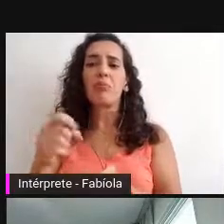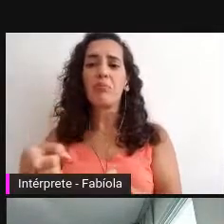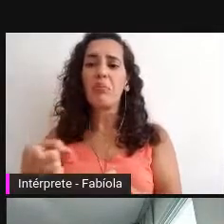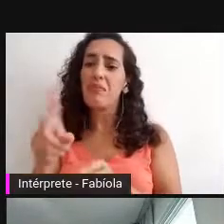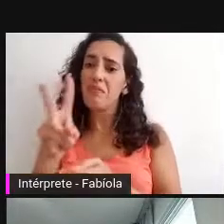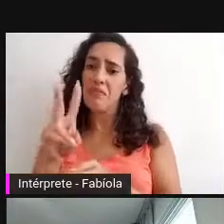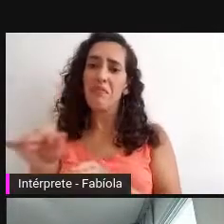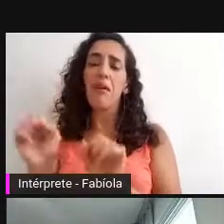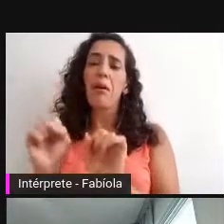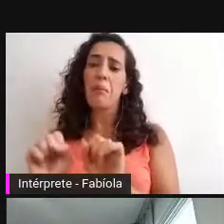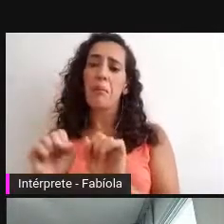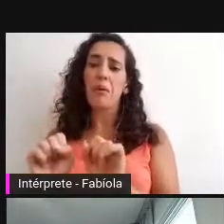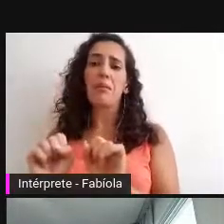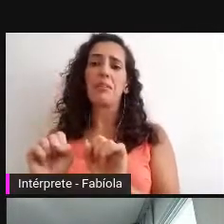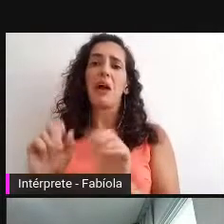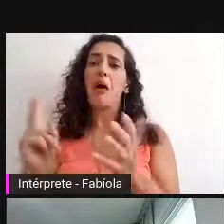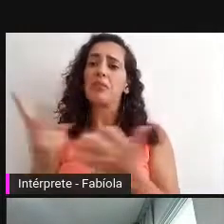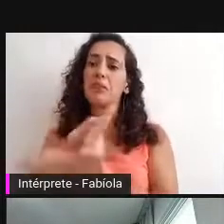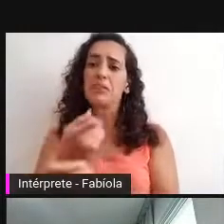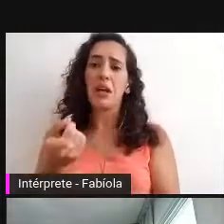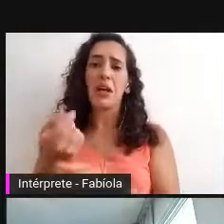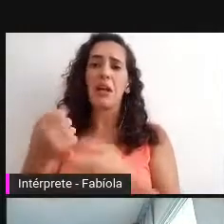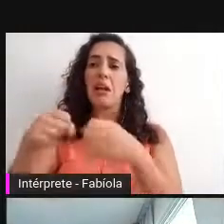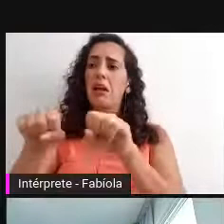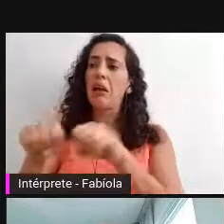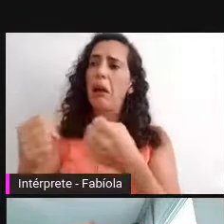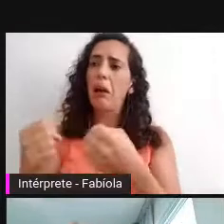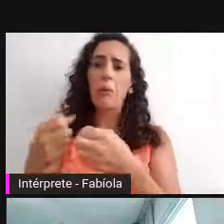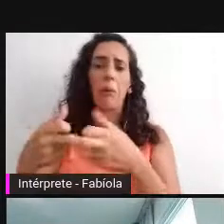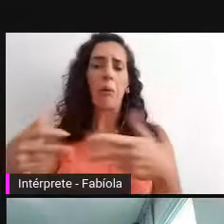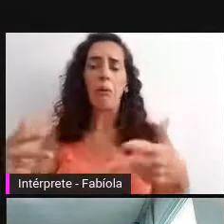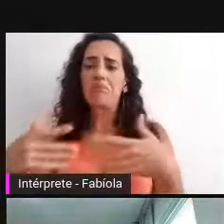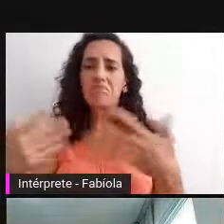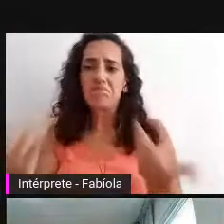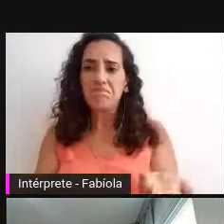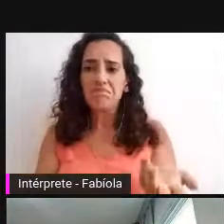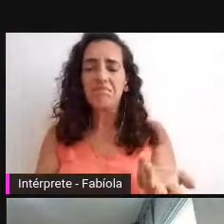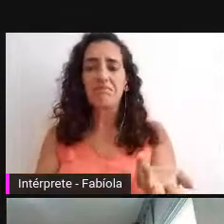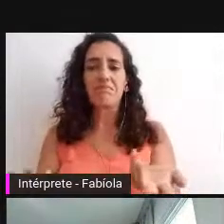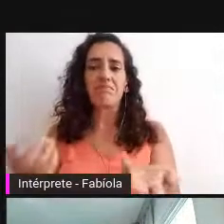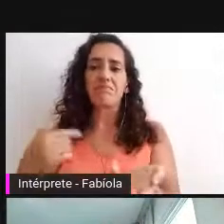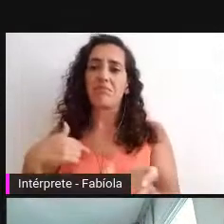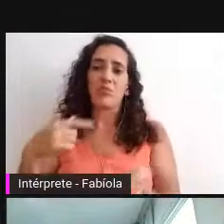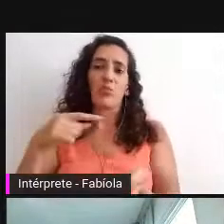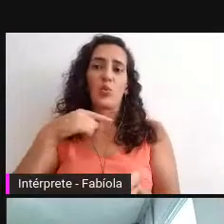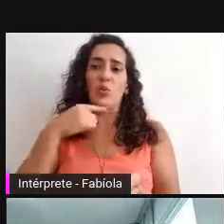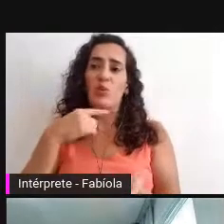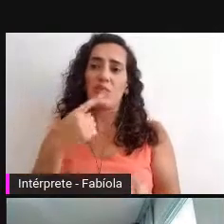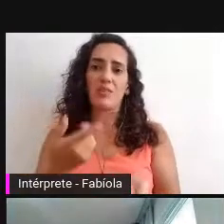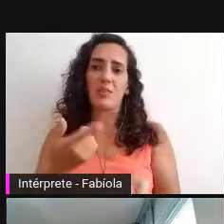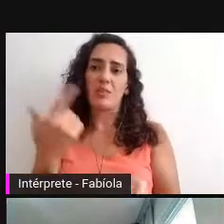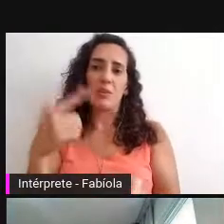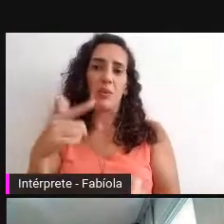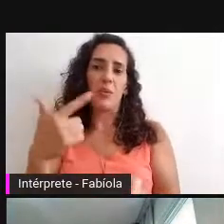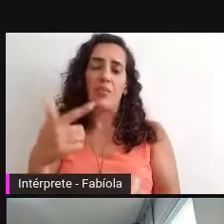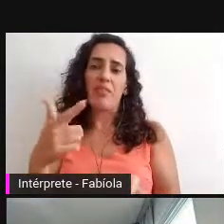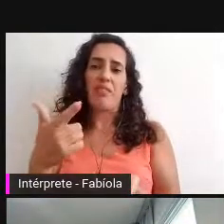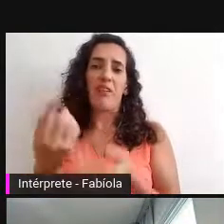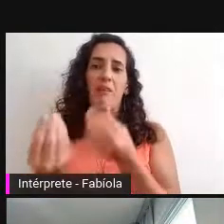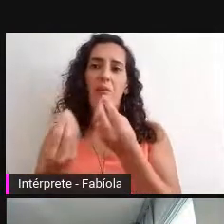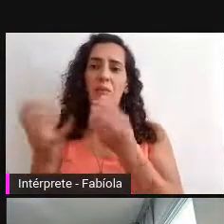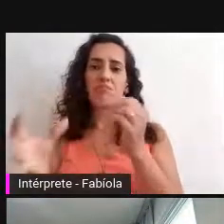formato, estilo, padrão, e não estará debaixo daquele guarda-chuva